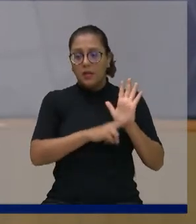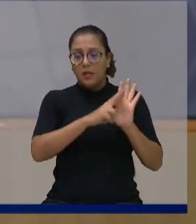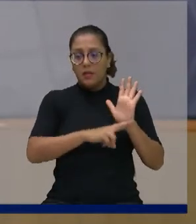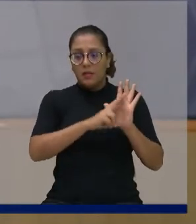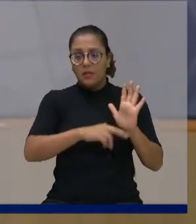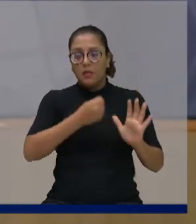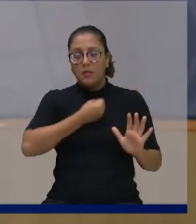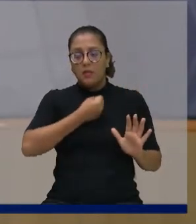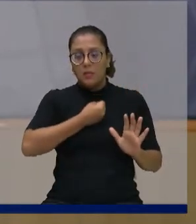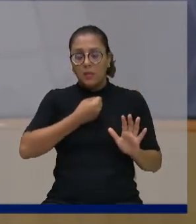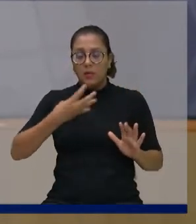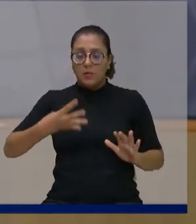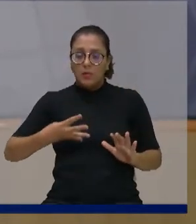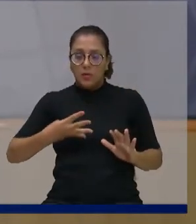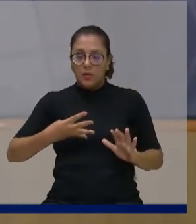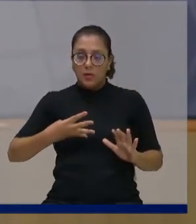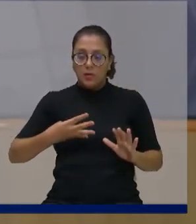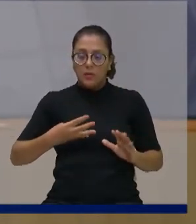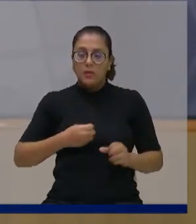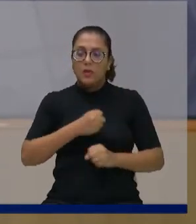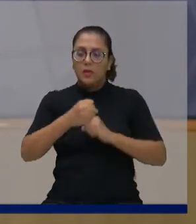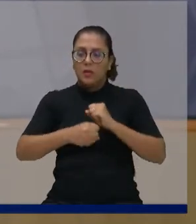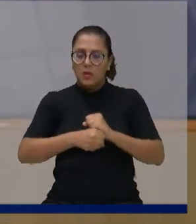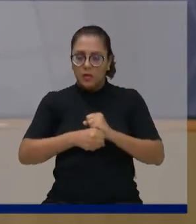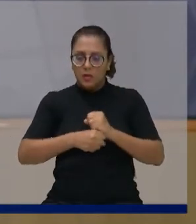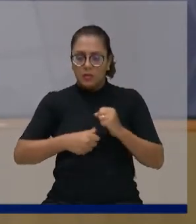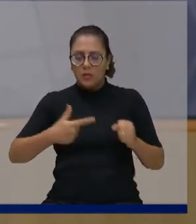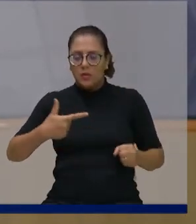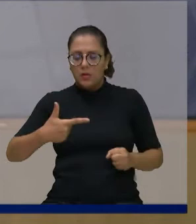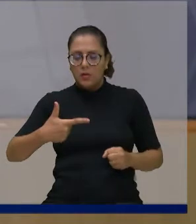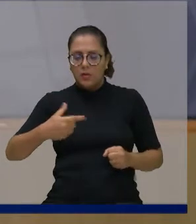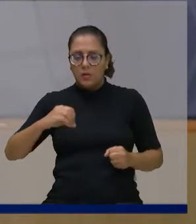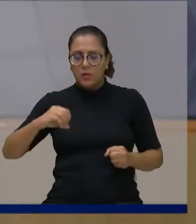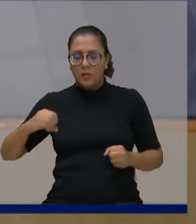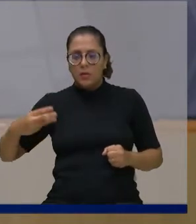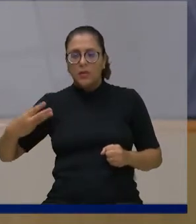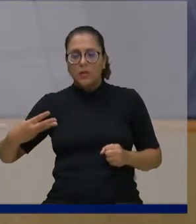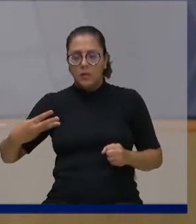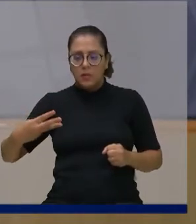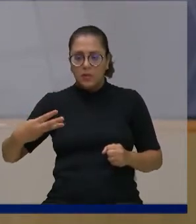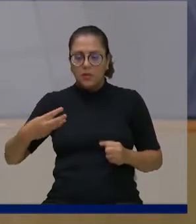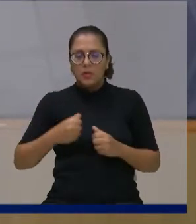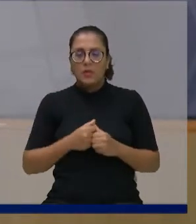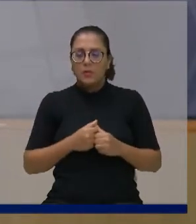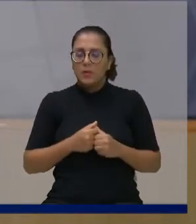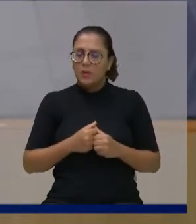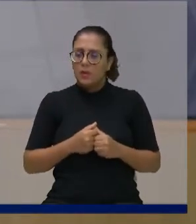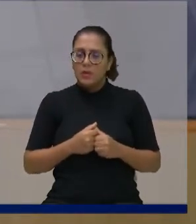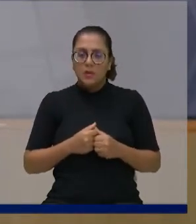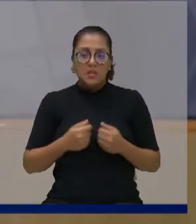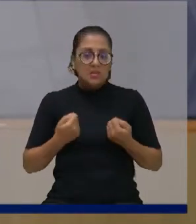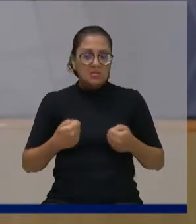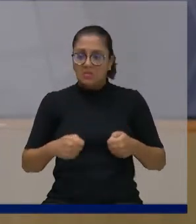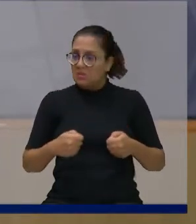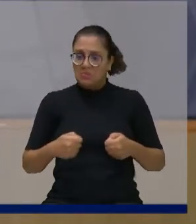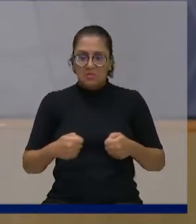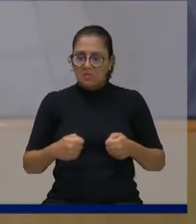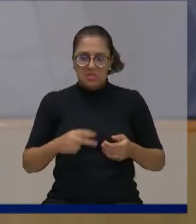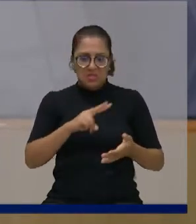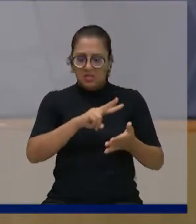de 2013, foi um ato da mesa diretora, quando a Amélia foi presidente, que não necessita das leituras,